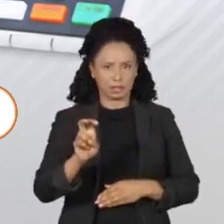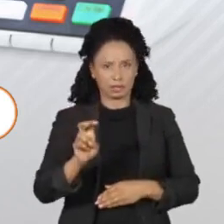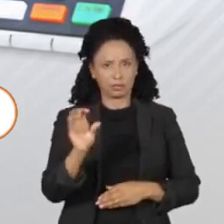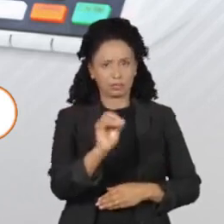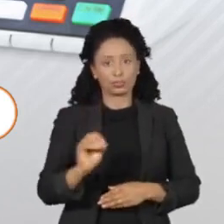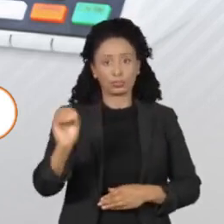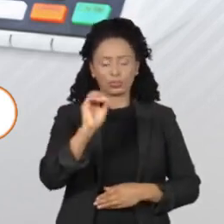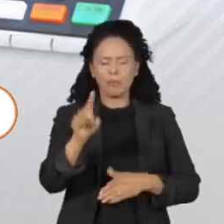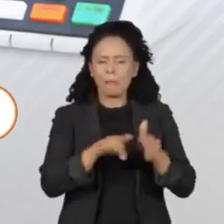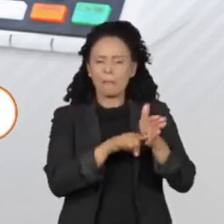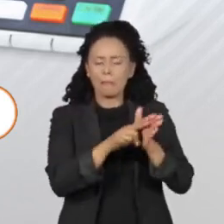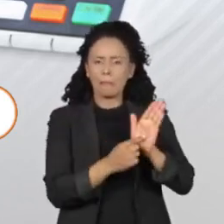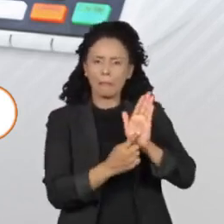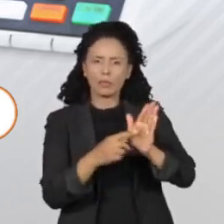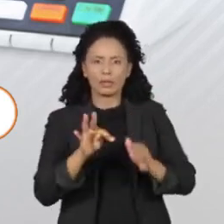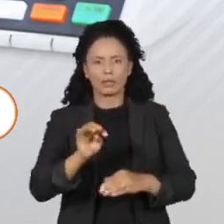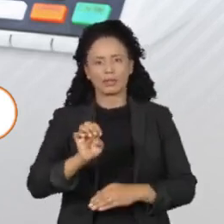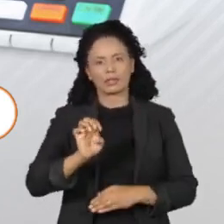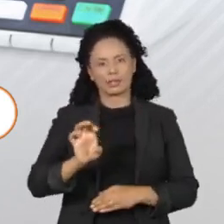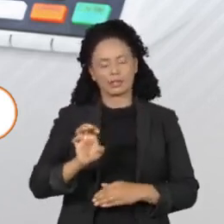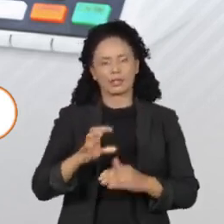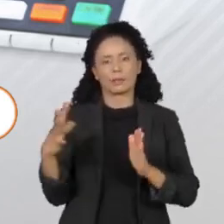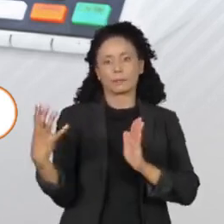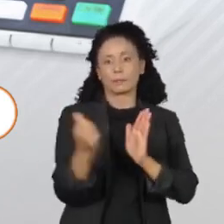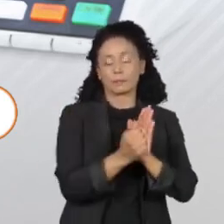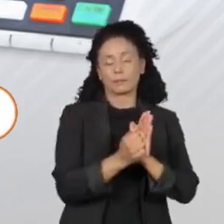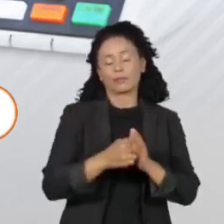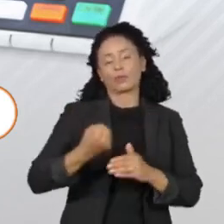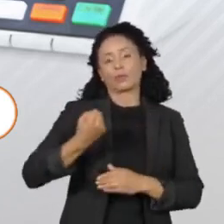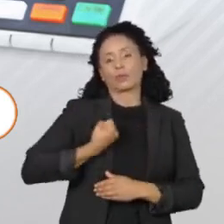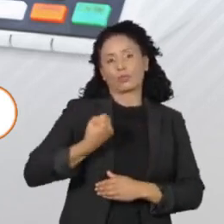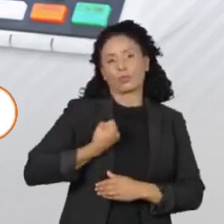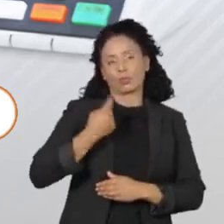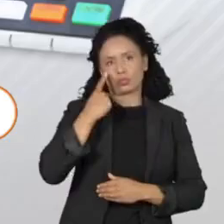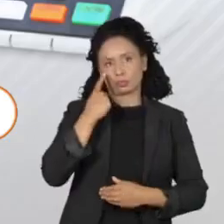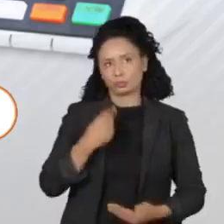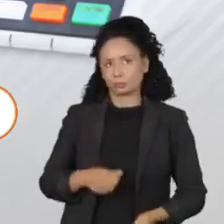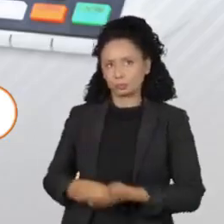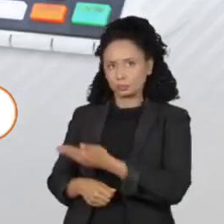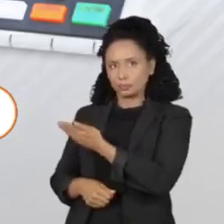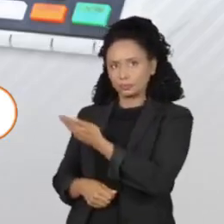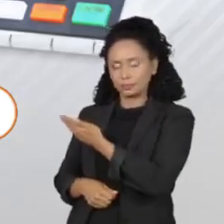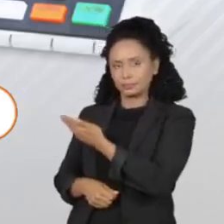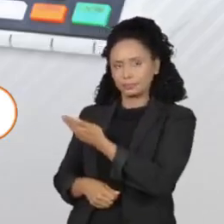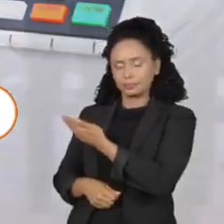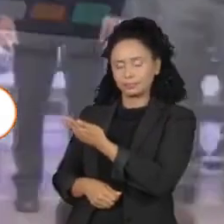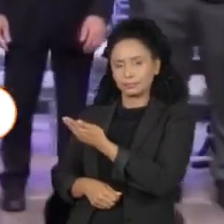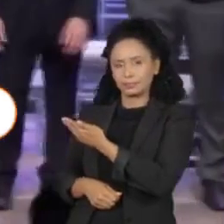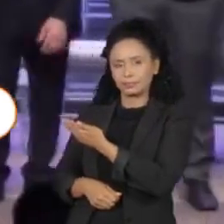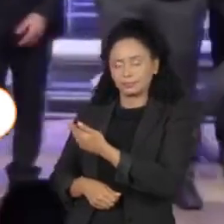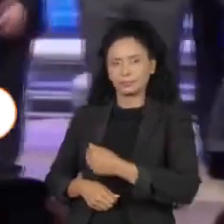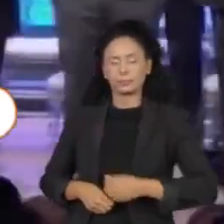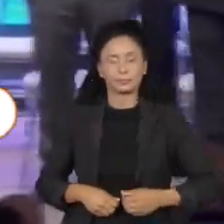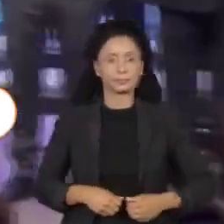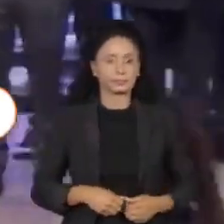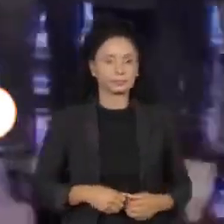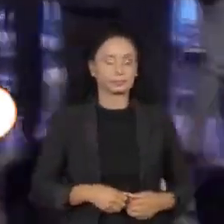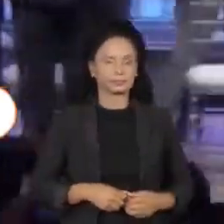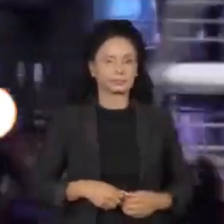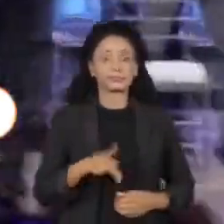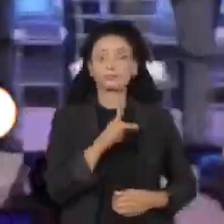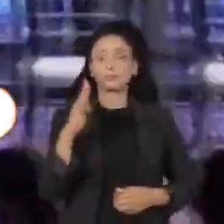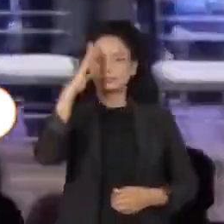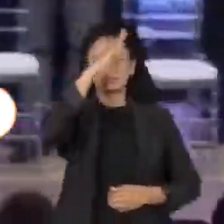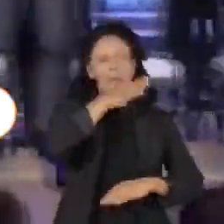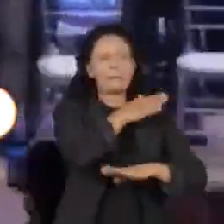levantamento foi registrado no TSE sob o código BR-0159-2022. Bolsonaro passa o dia em